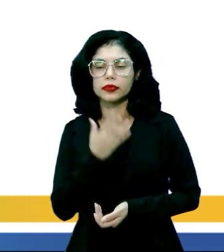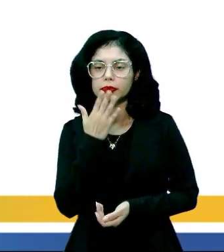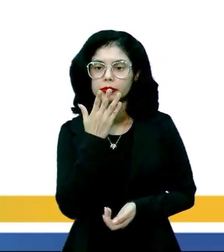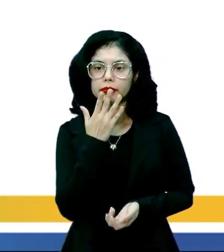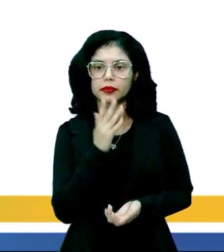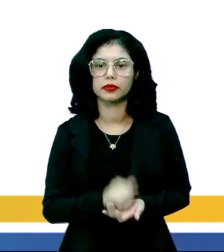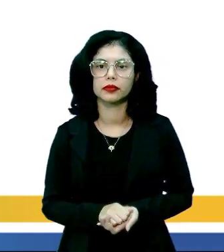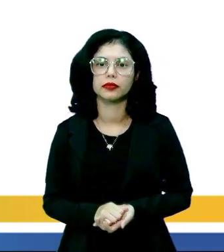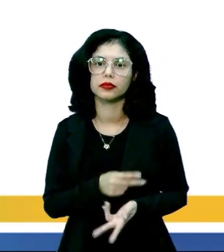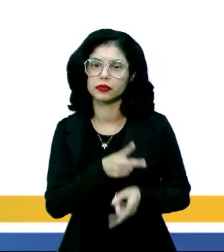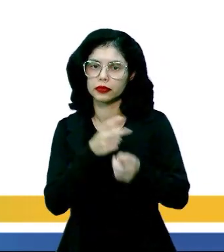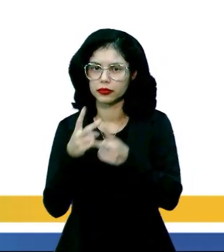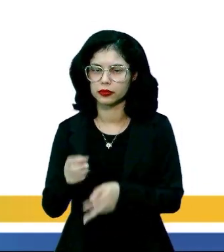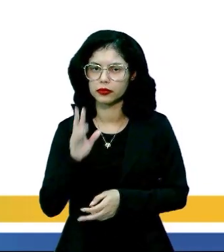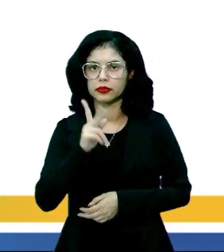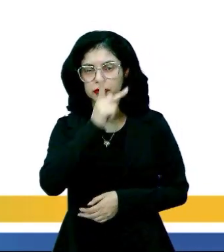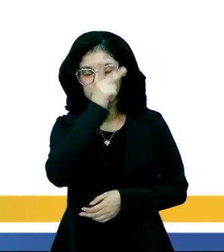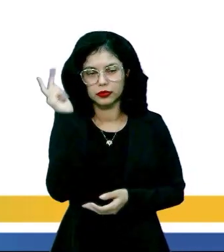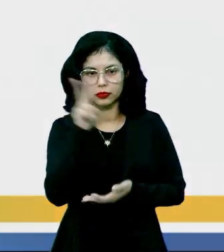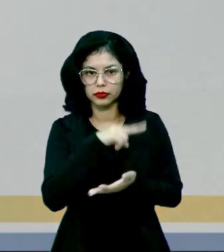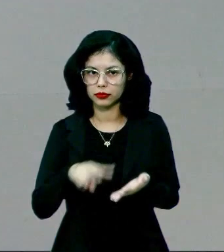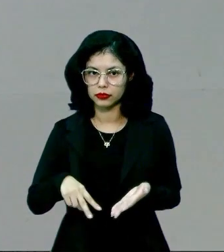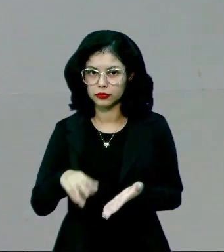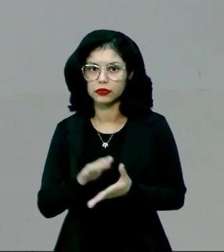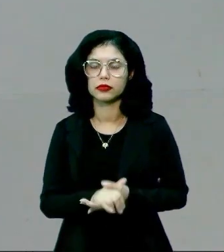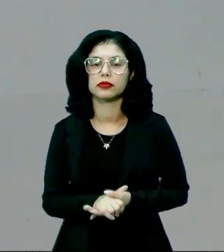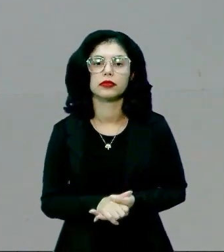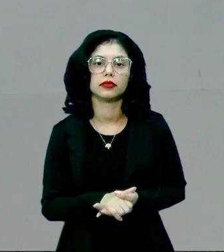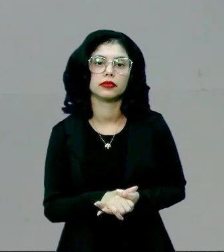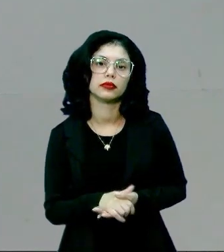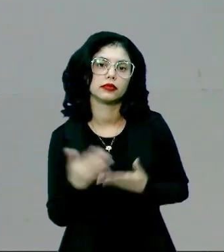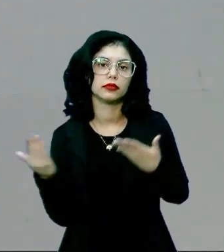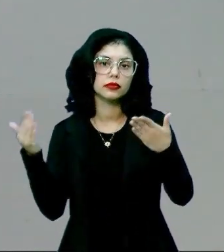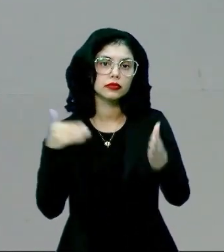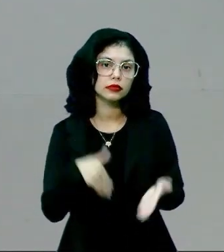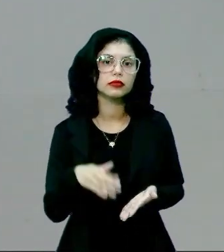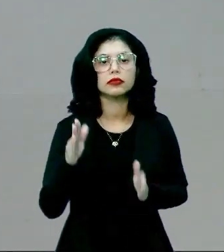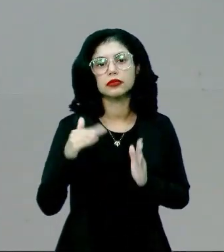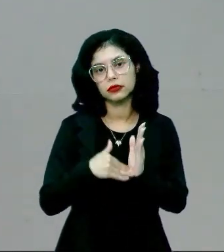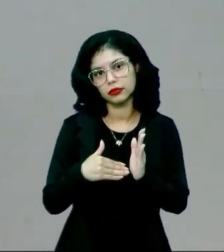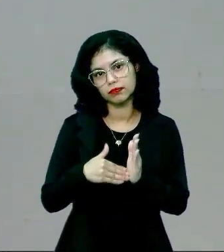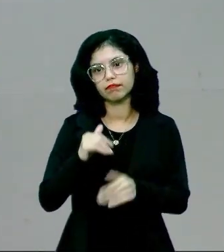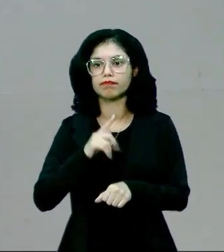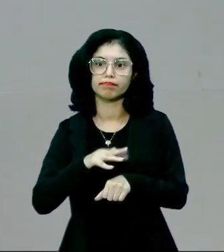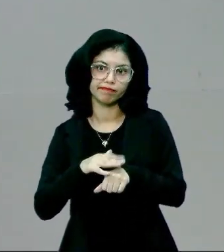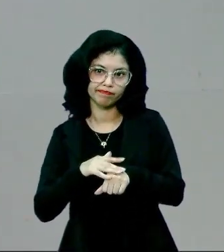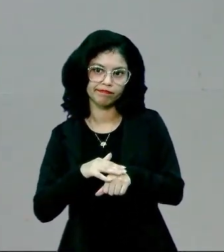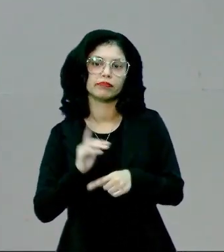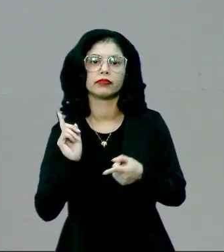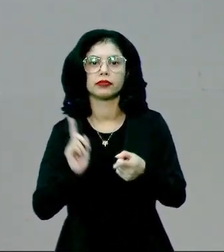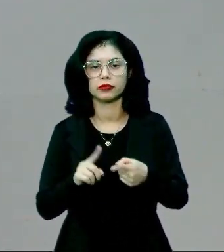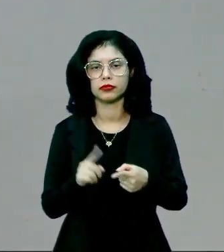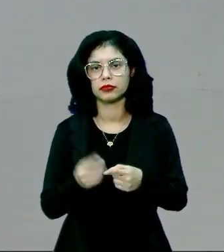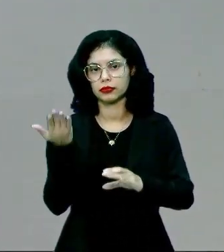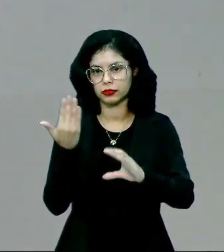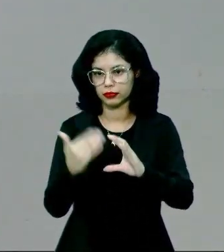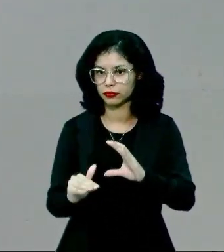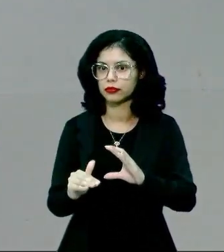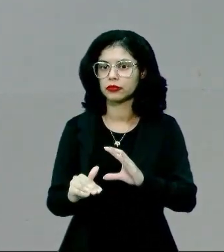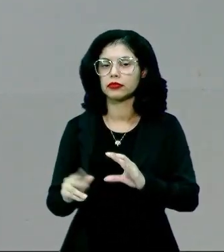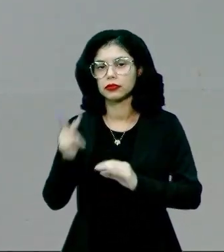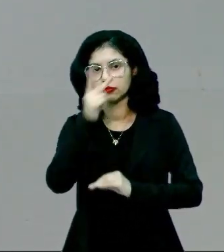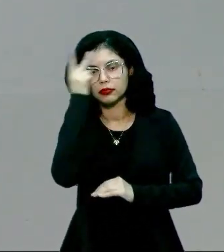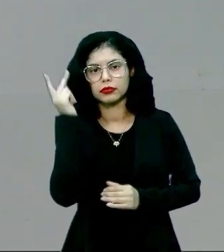azul. E aí você já sabe que a pessoa leu. E que chega a ser até mesmo doentio. Você envia a